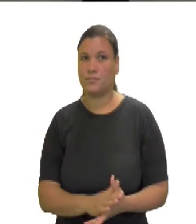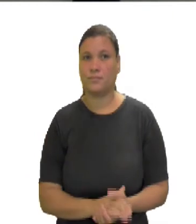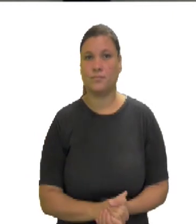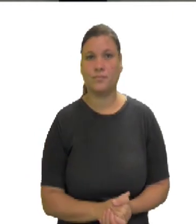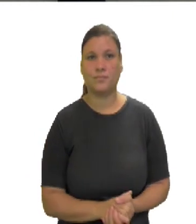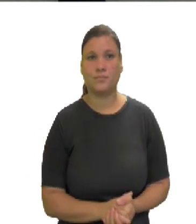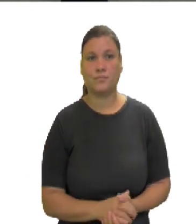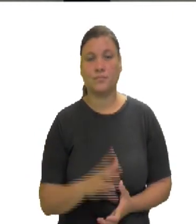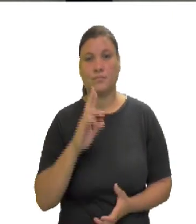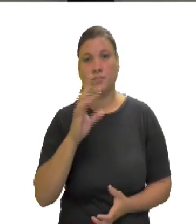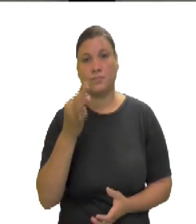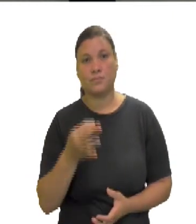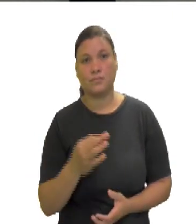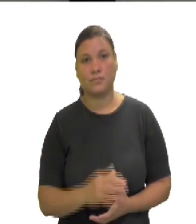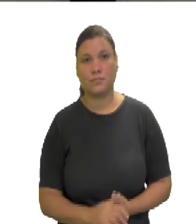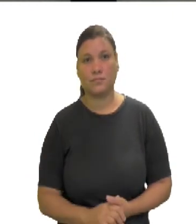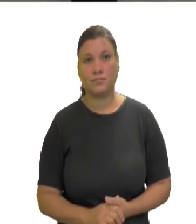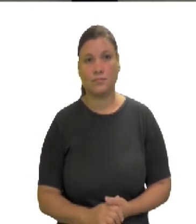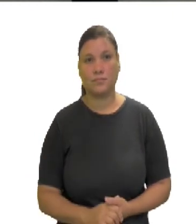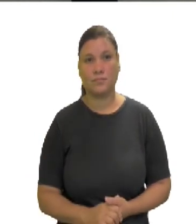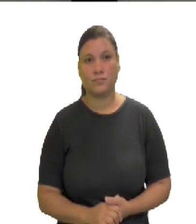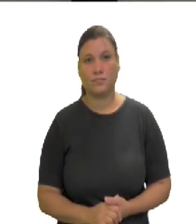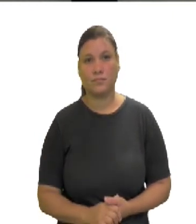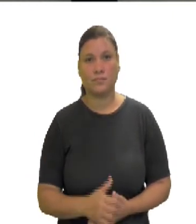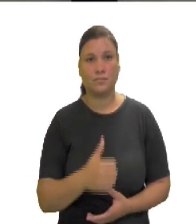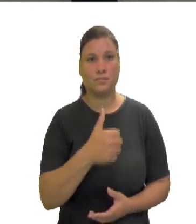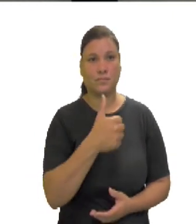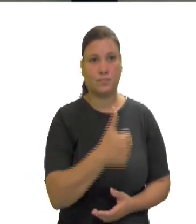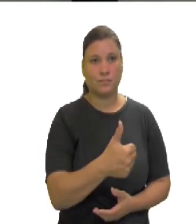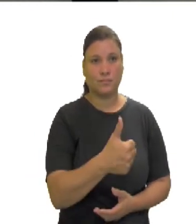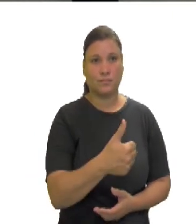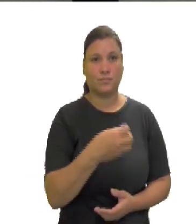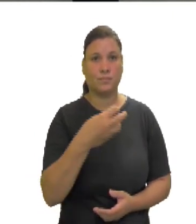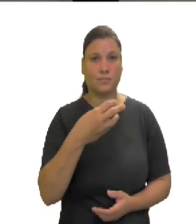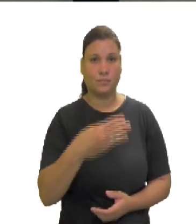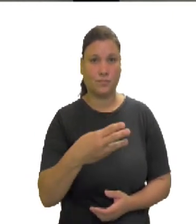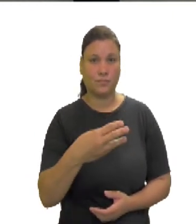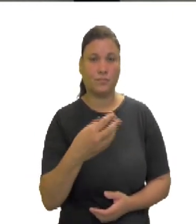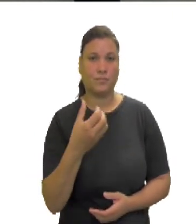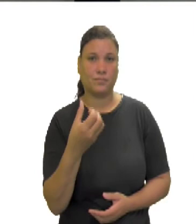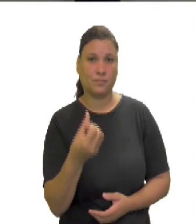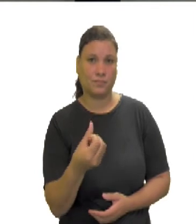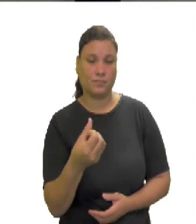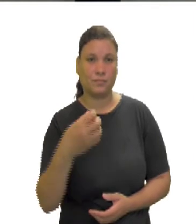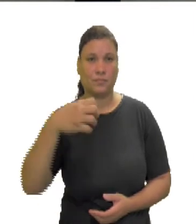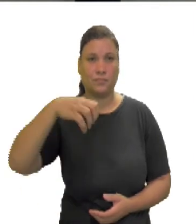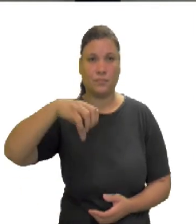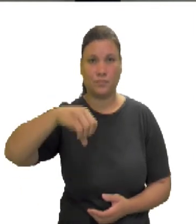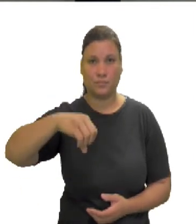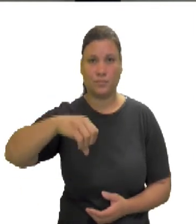.360 mais 9, 1.369.